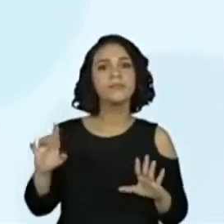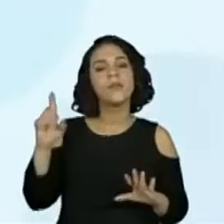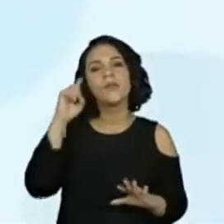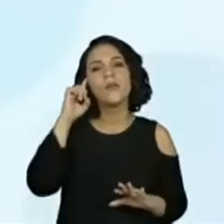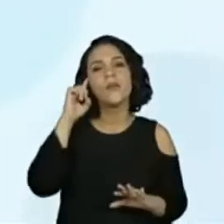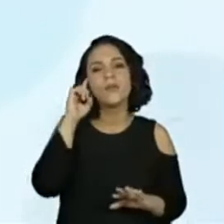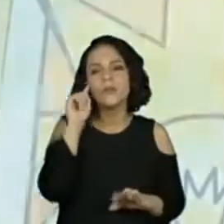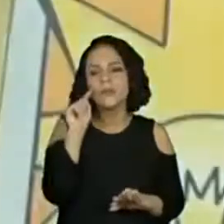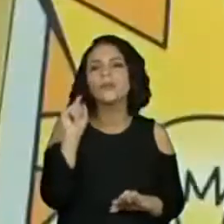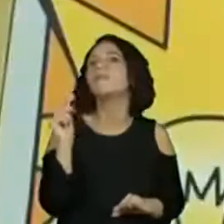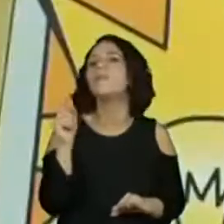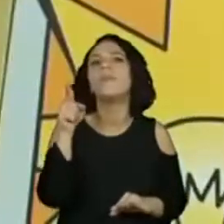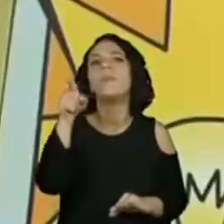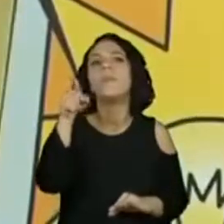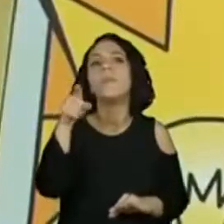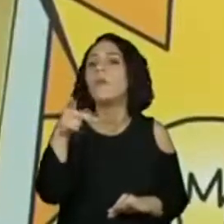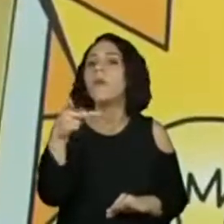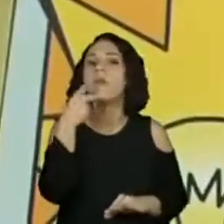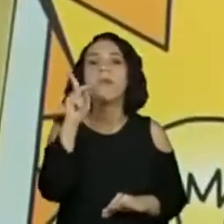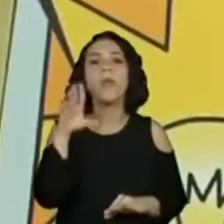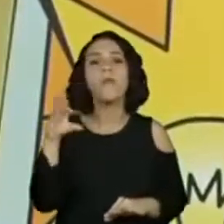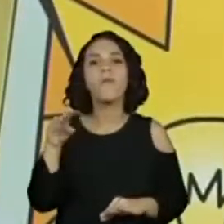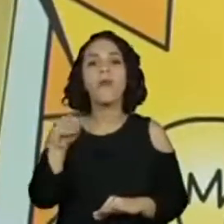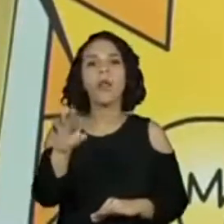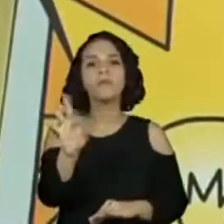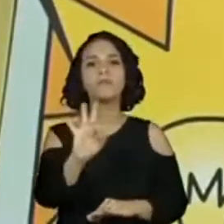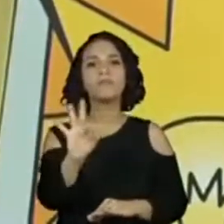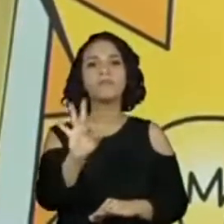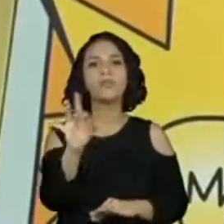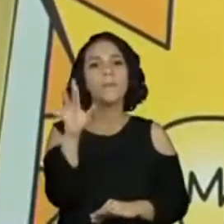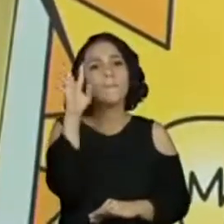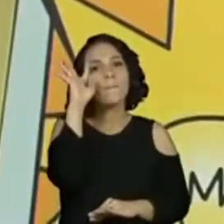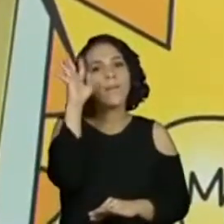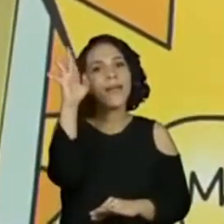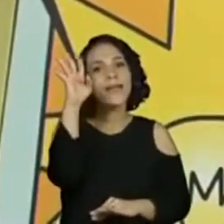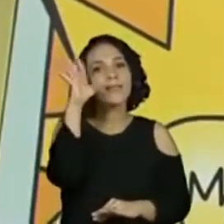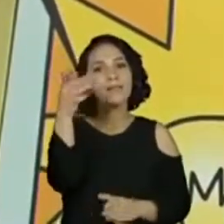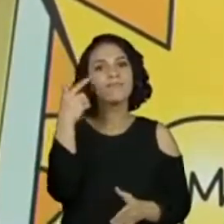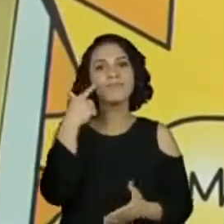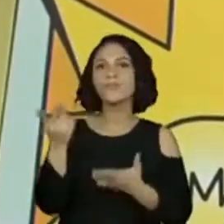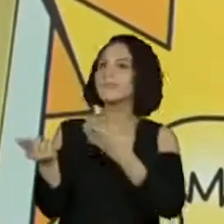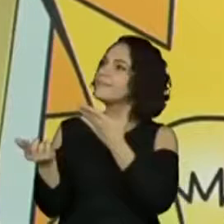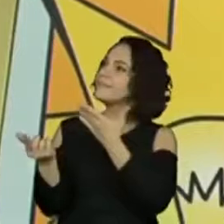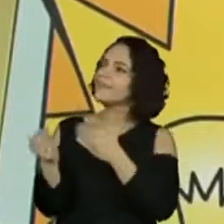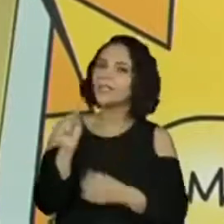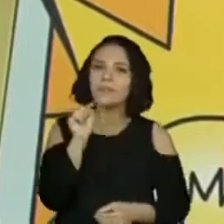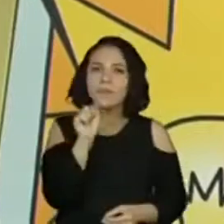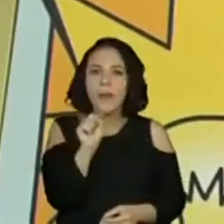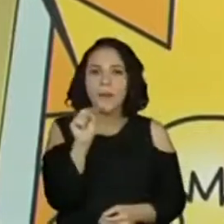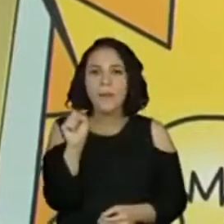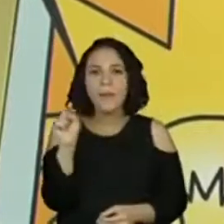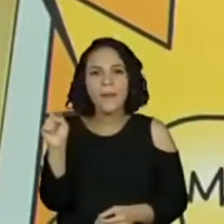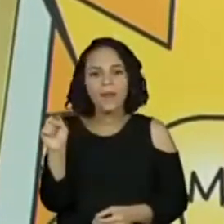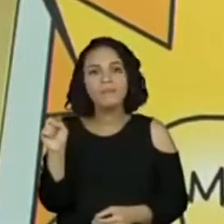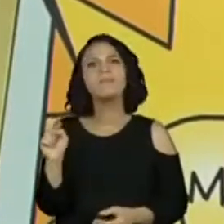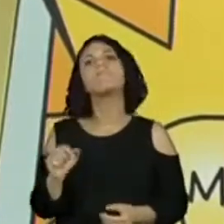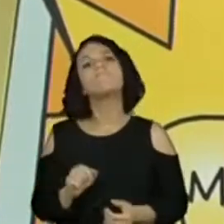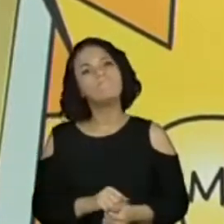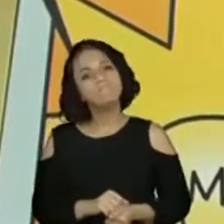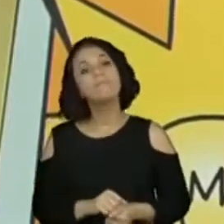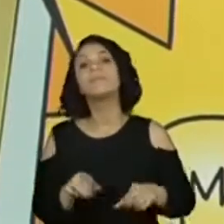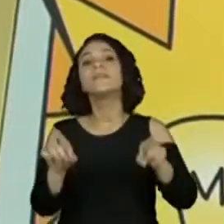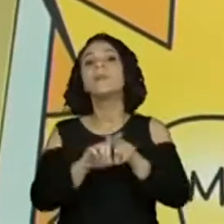aqui, ó. Não está marcado o ele está falando. Ele está pensando. E olha outra coisa, outro